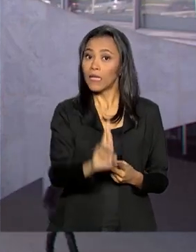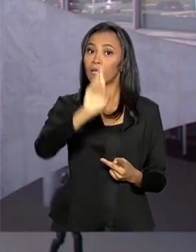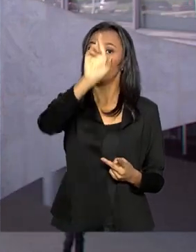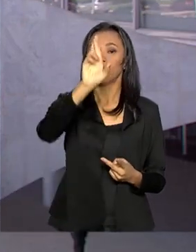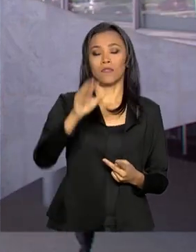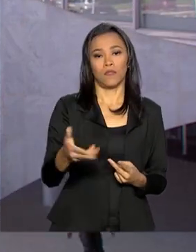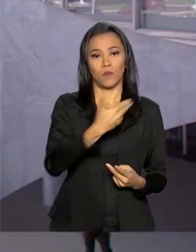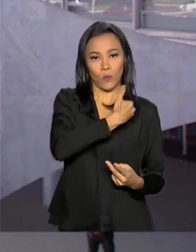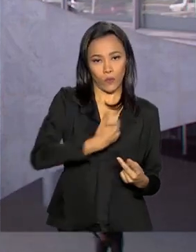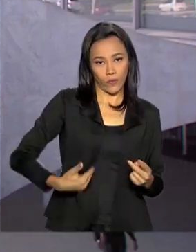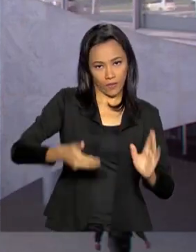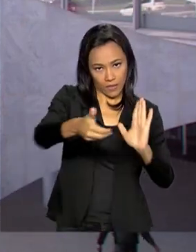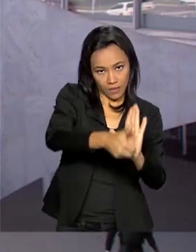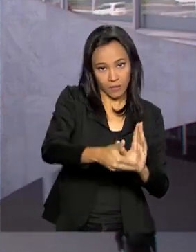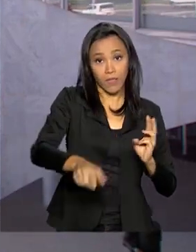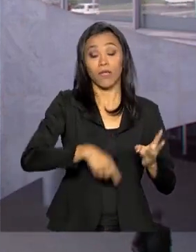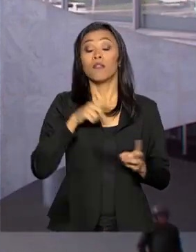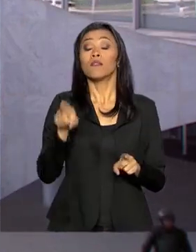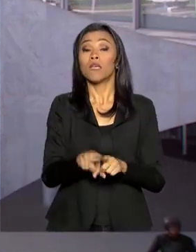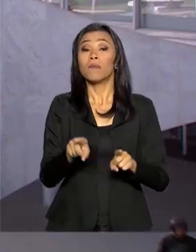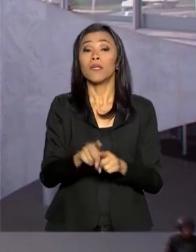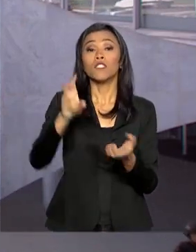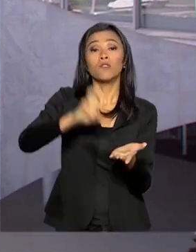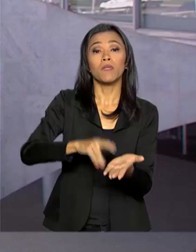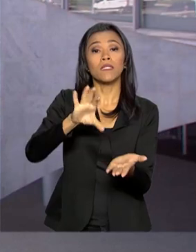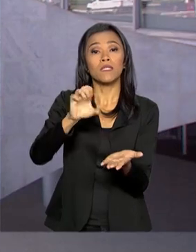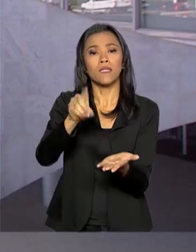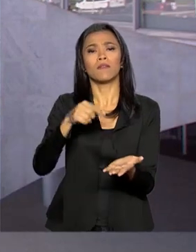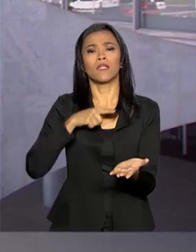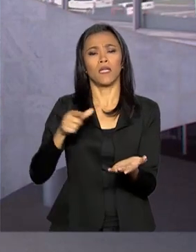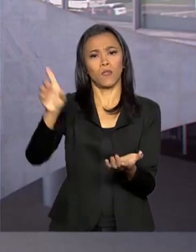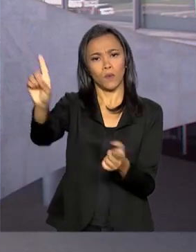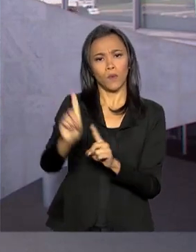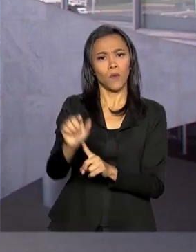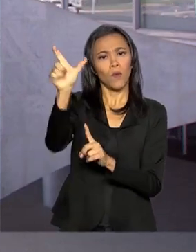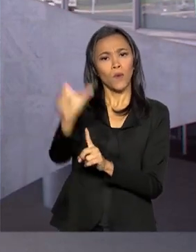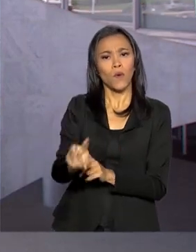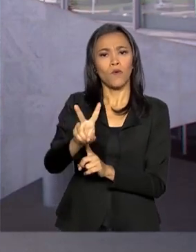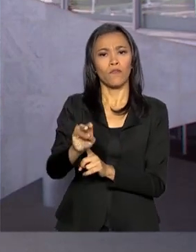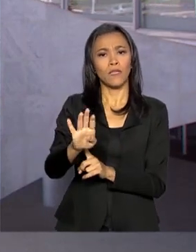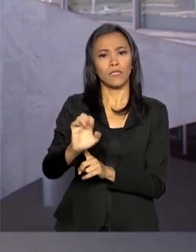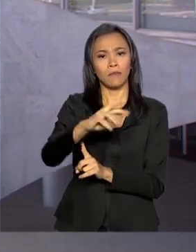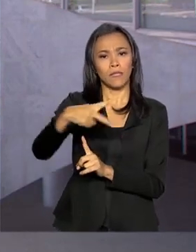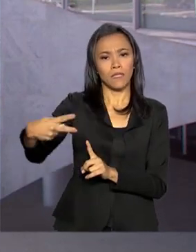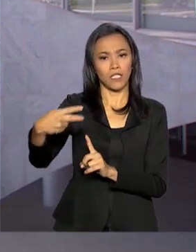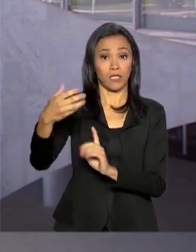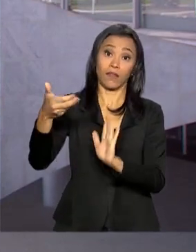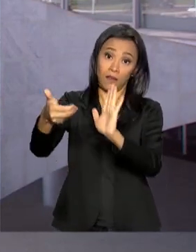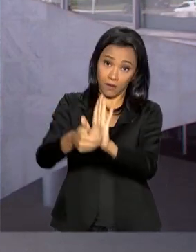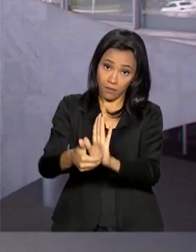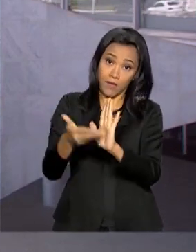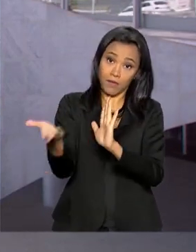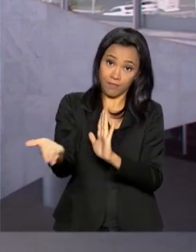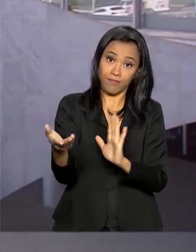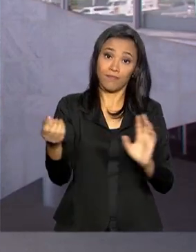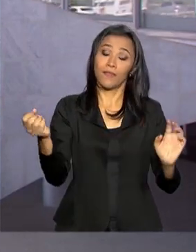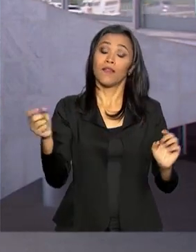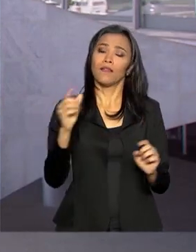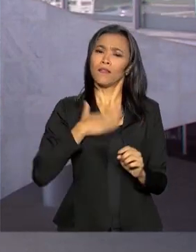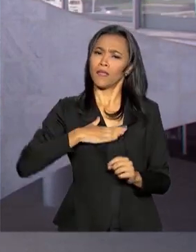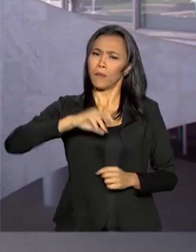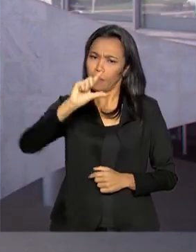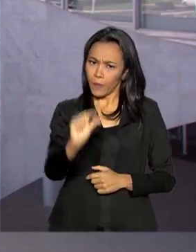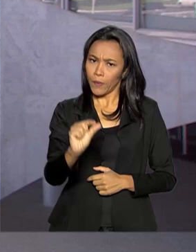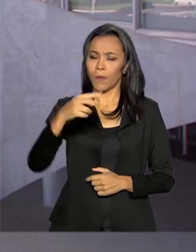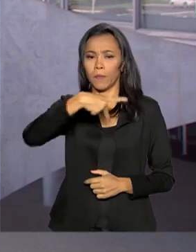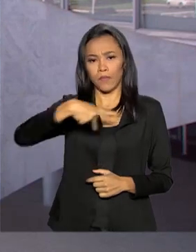presidente também teve hoje cedo uma reunião com o deputado Fábio Ramalho, vice-presidente da Câmara dos Deputados. Daqui a pouquinho, o presidente